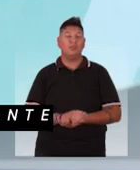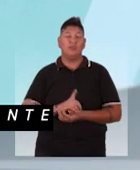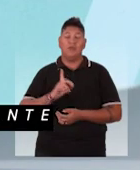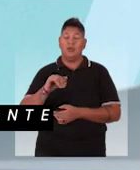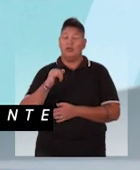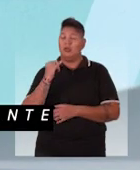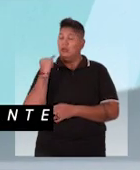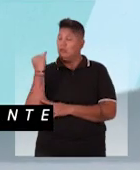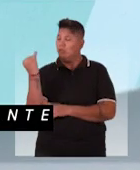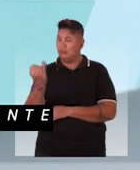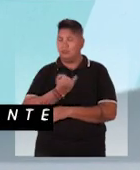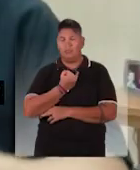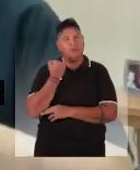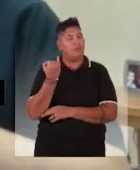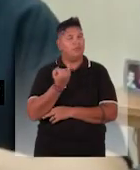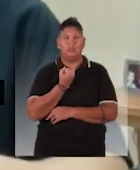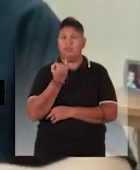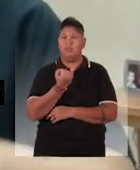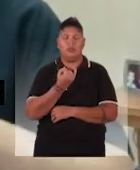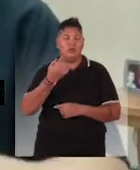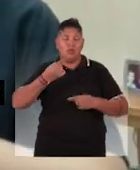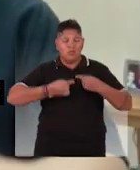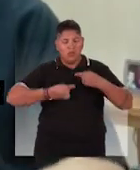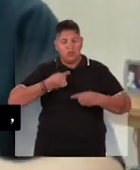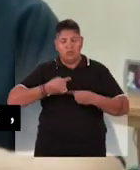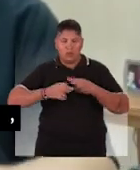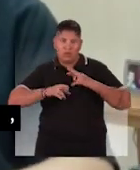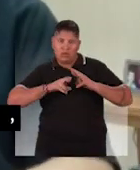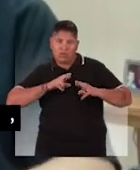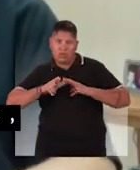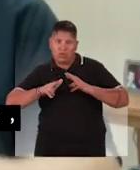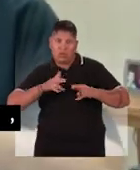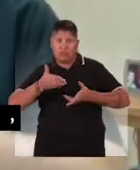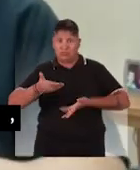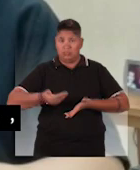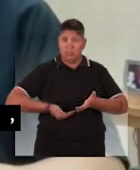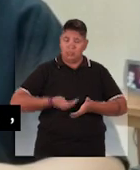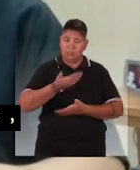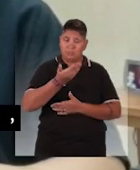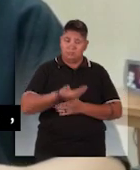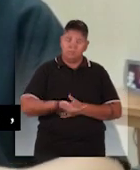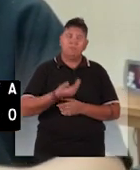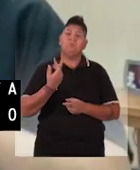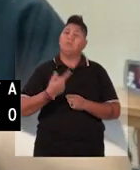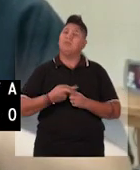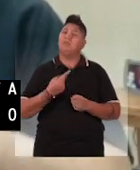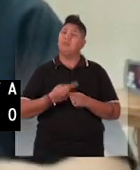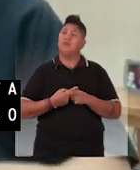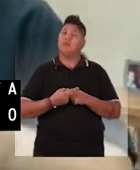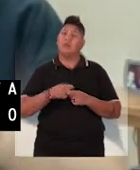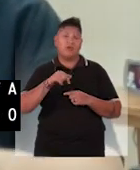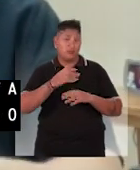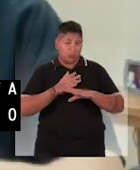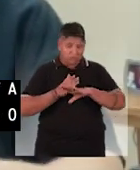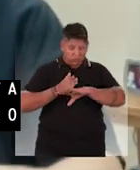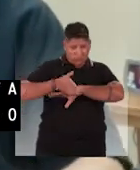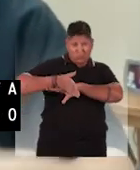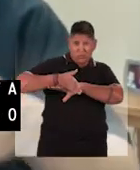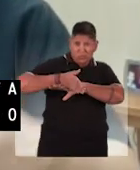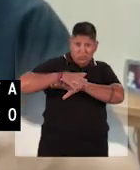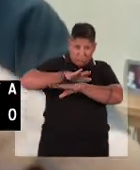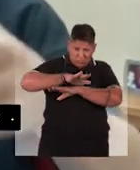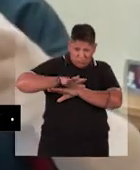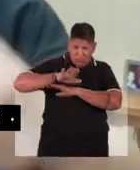É extremamente importante discutir a questão da relação de emprego para esses trabalhadores. Isso porque a porta de